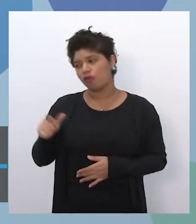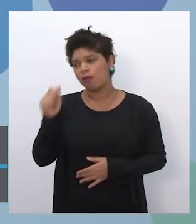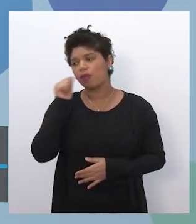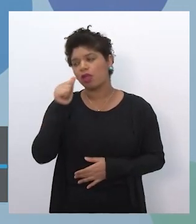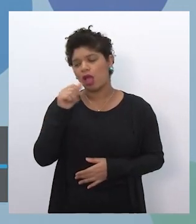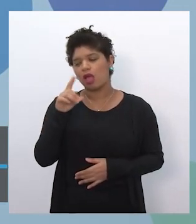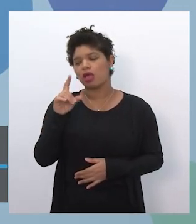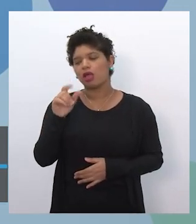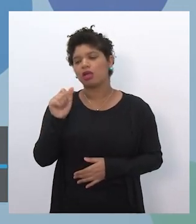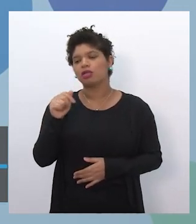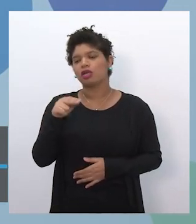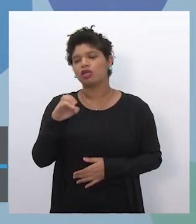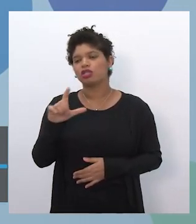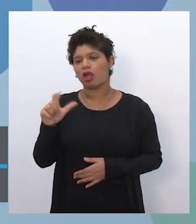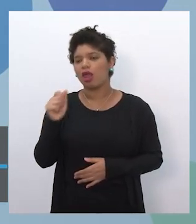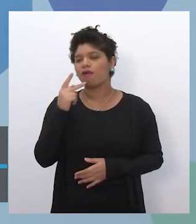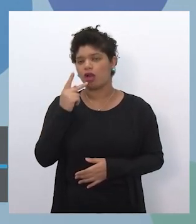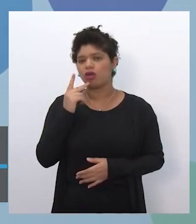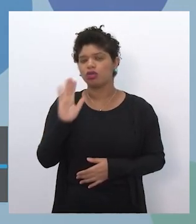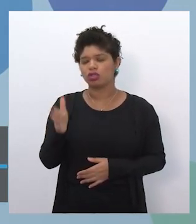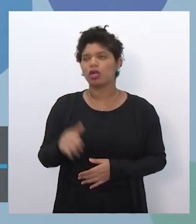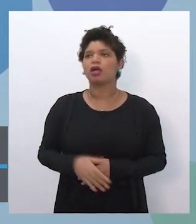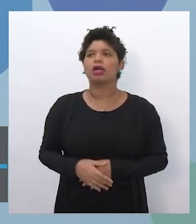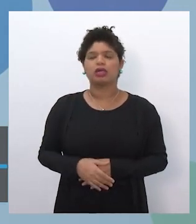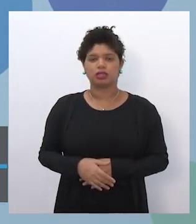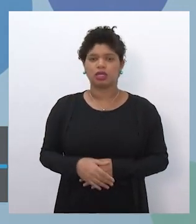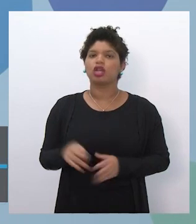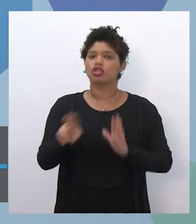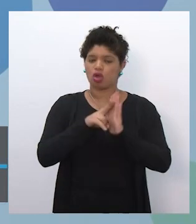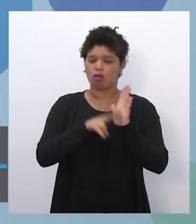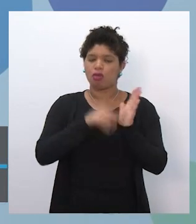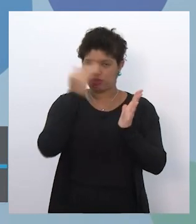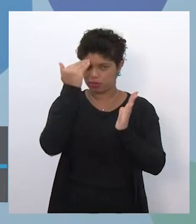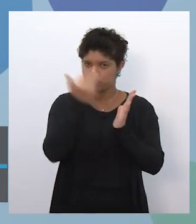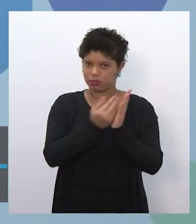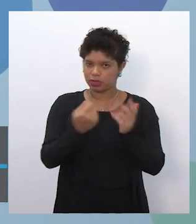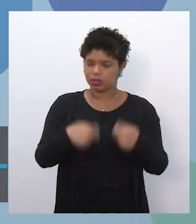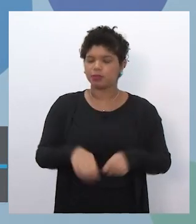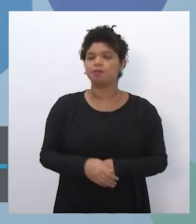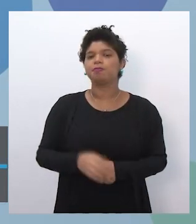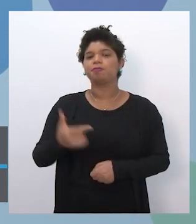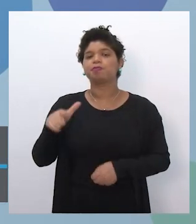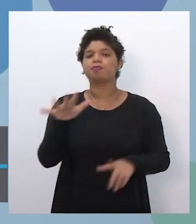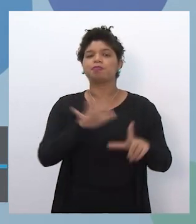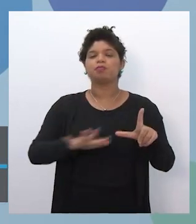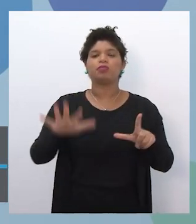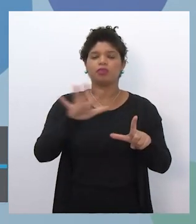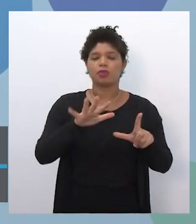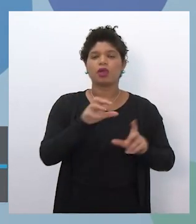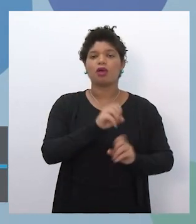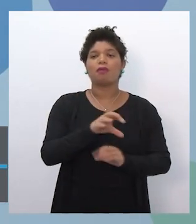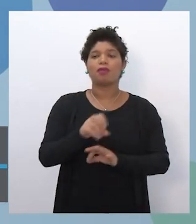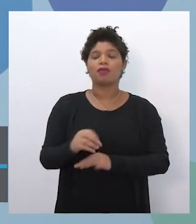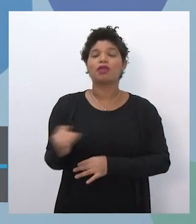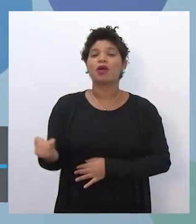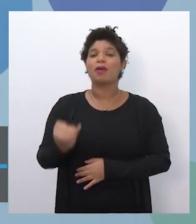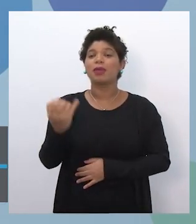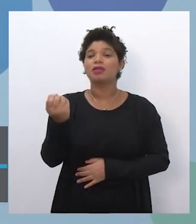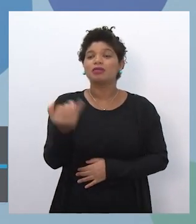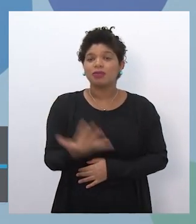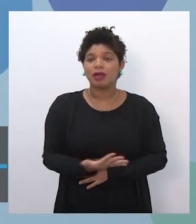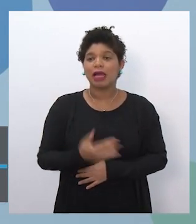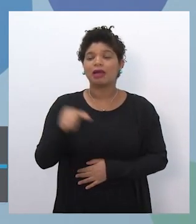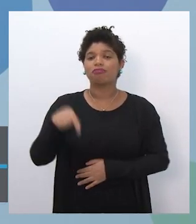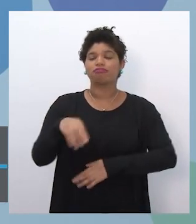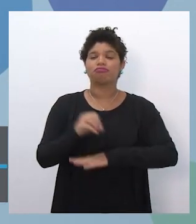estou vendo aqui se a gente perdeu alguma pergunta. Em relação à plataforma de ensino, acho que é sempre importante ressaltar que o